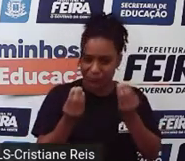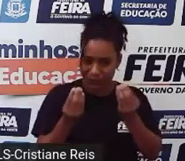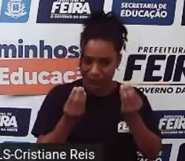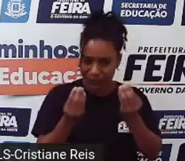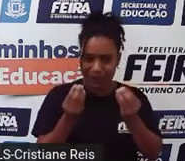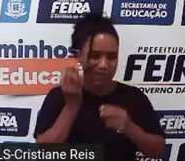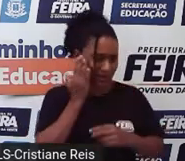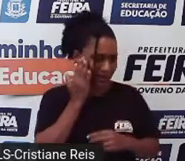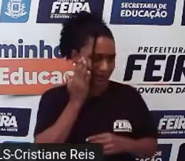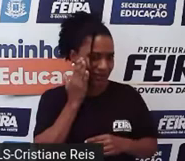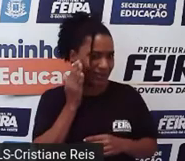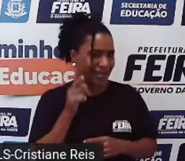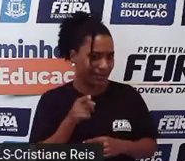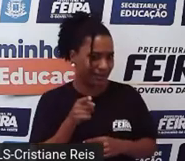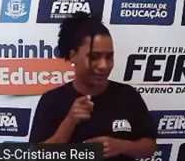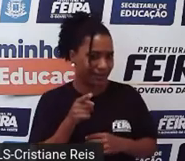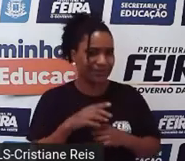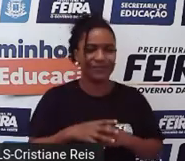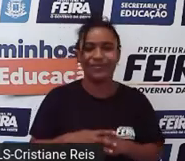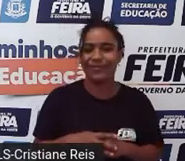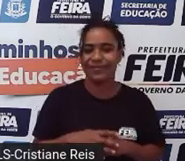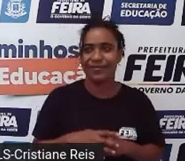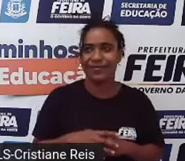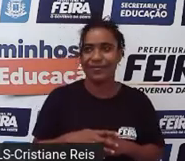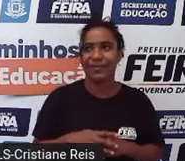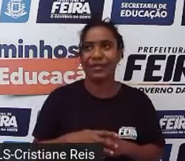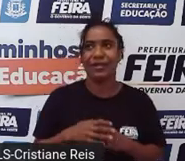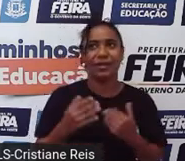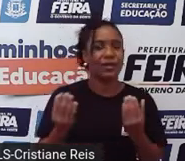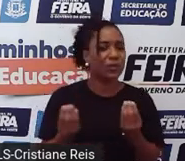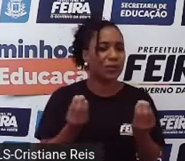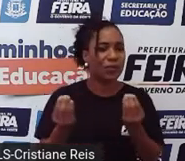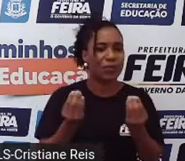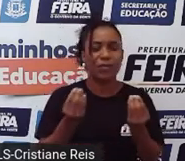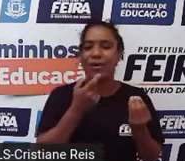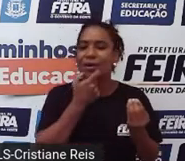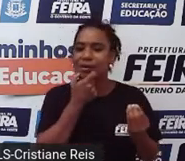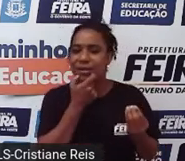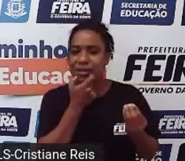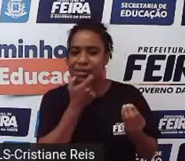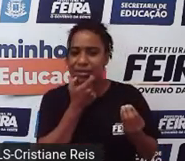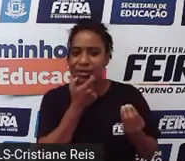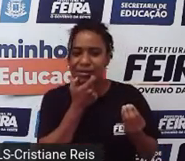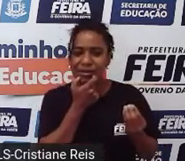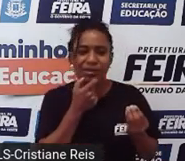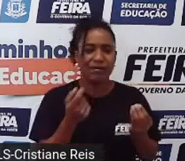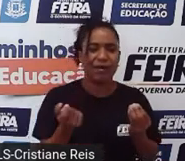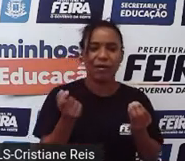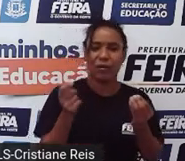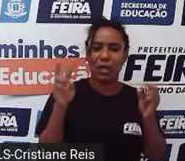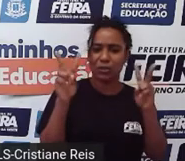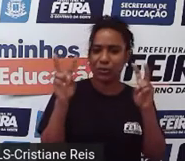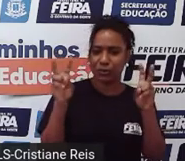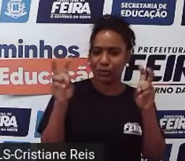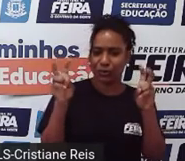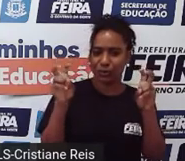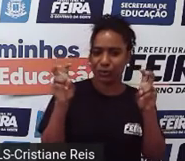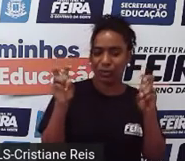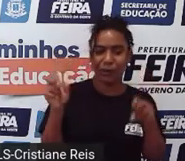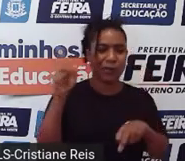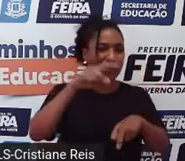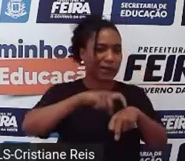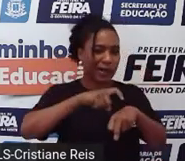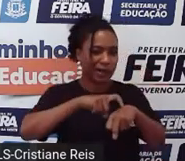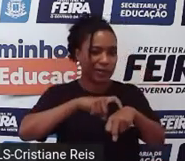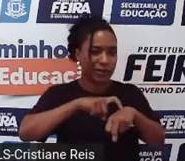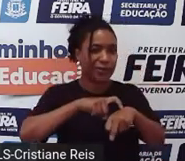Vocês sabem como você vai registrar em inglês ou vai se expressar em inglês quando se referir ao